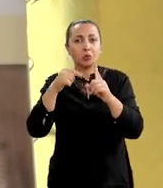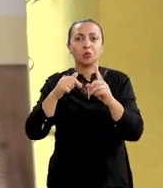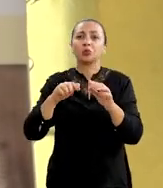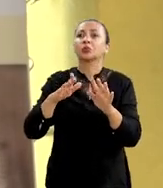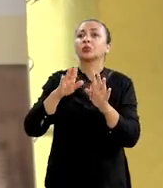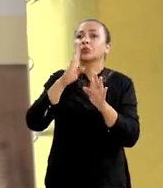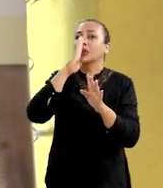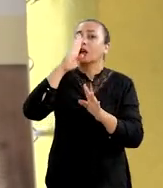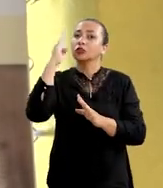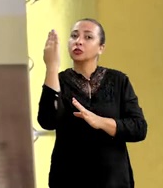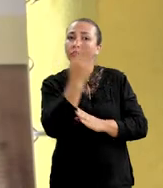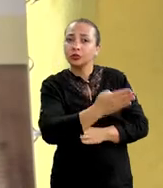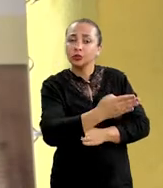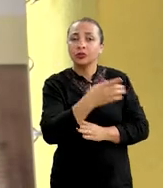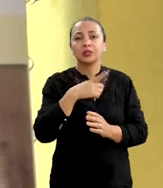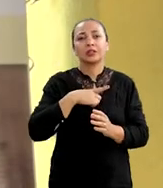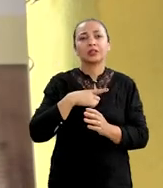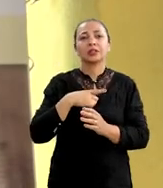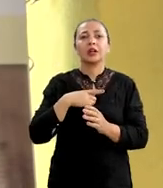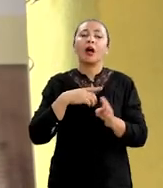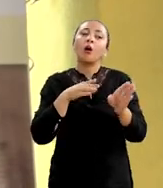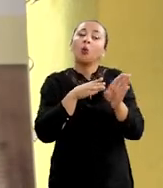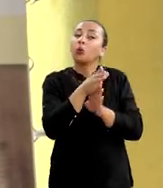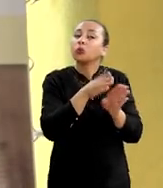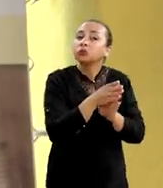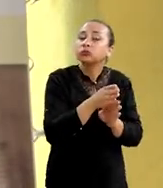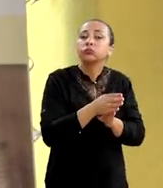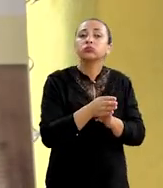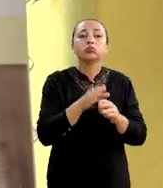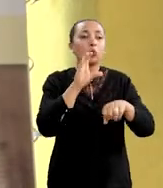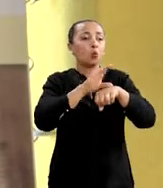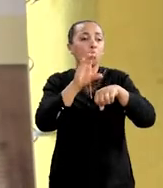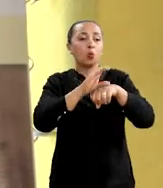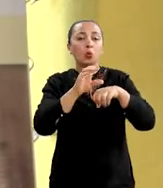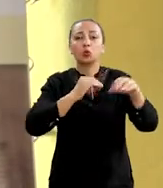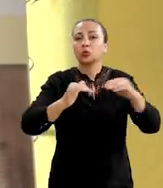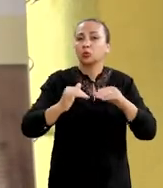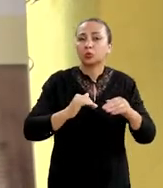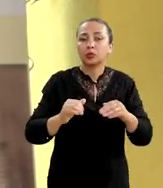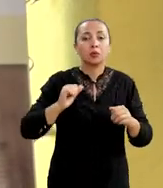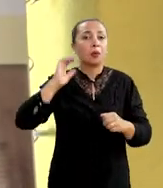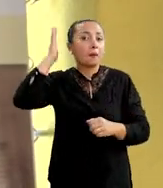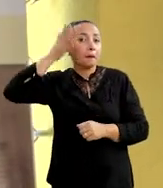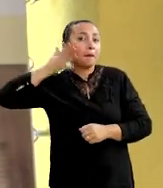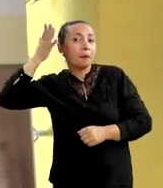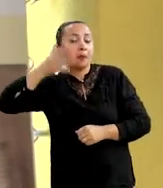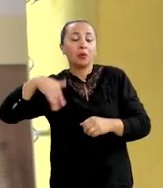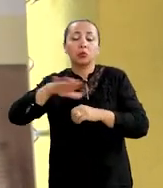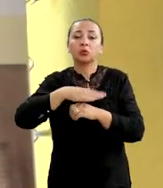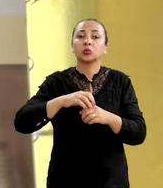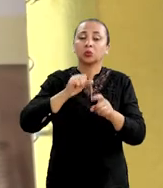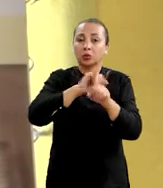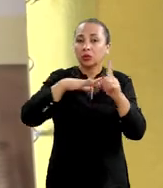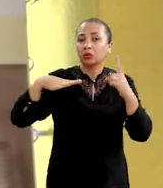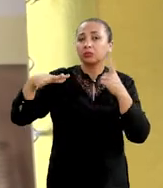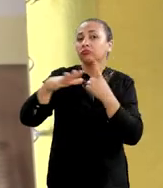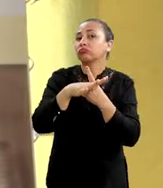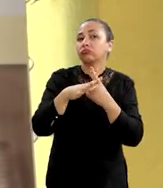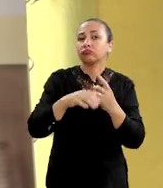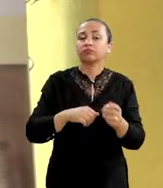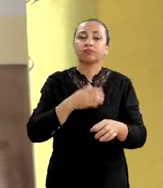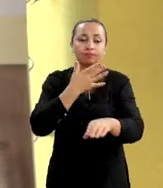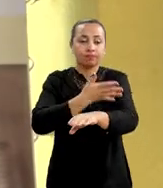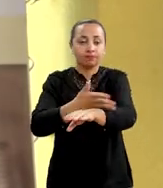indiretos, que é, por exemplo, uma consultoria, um curso de manejo, uma palestra sobre educação